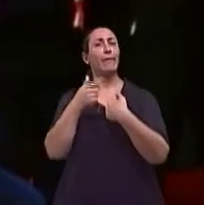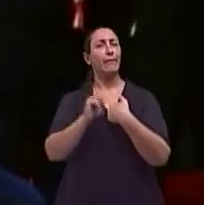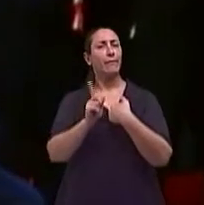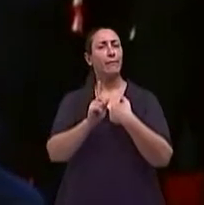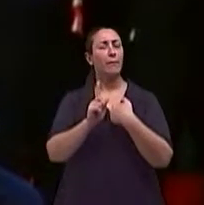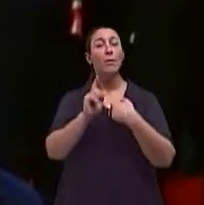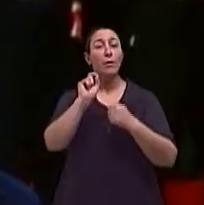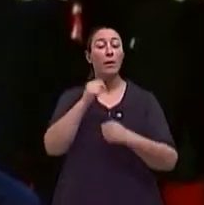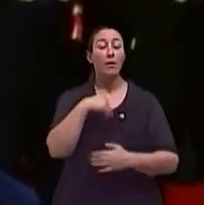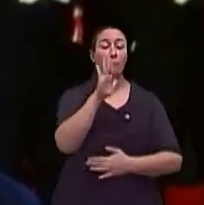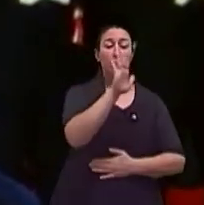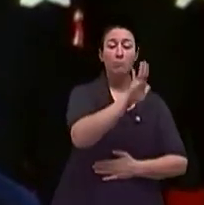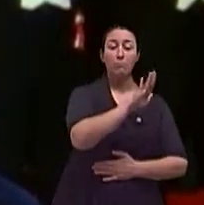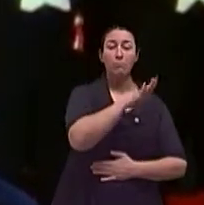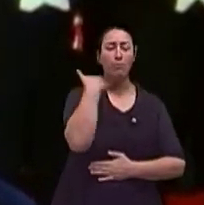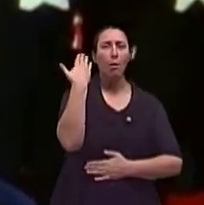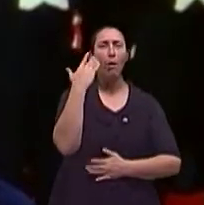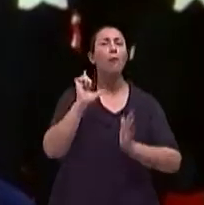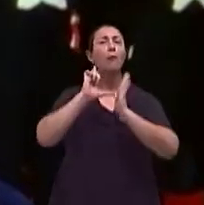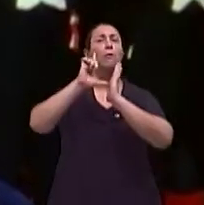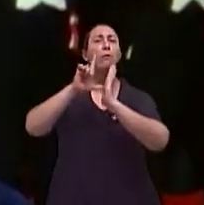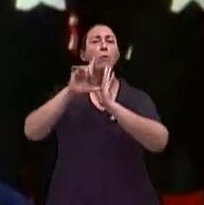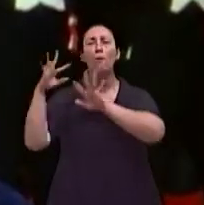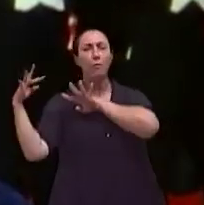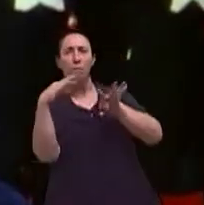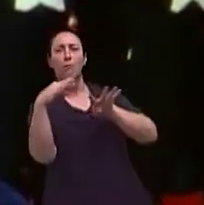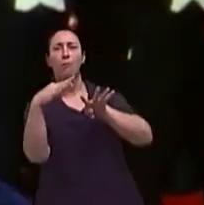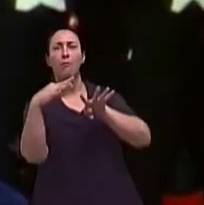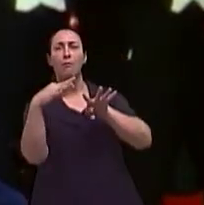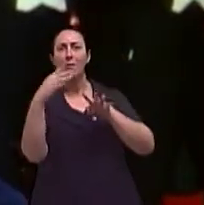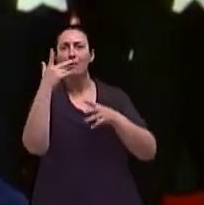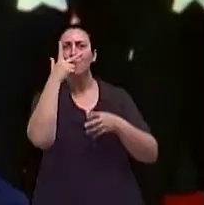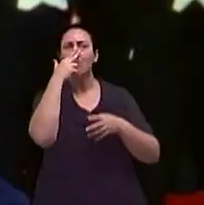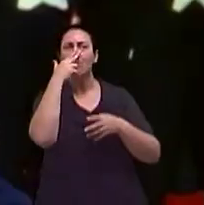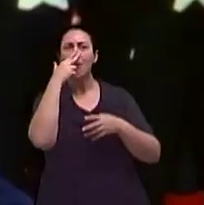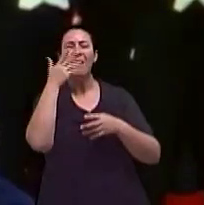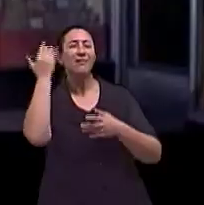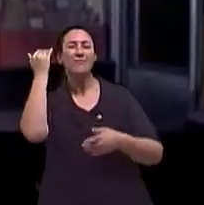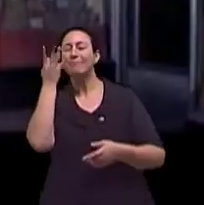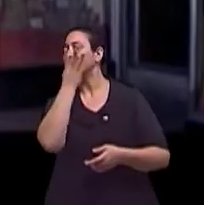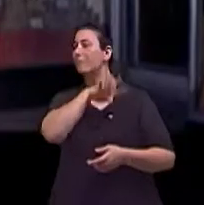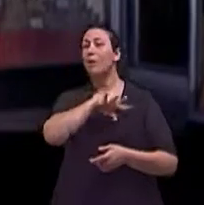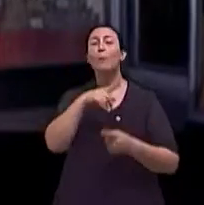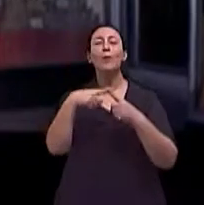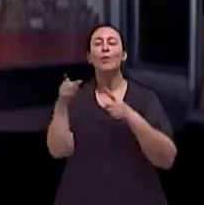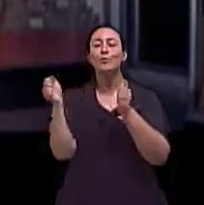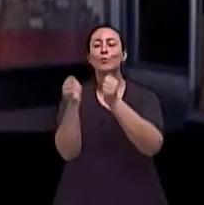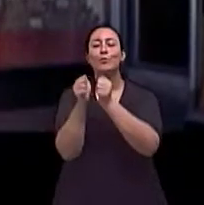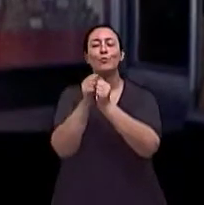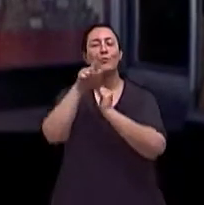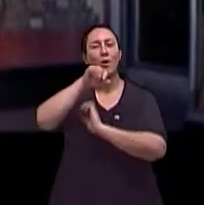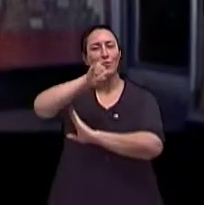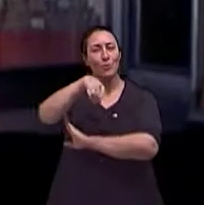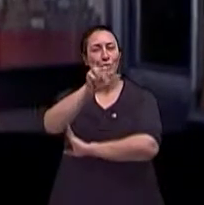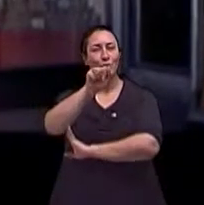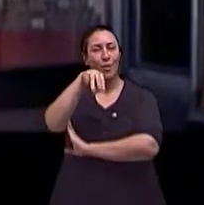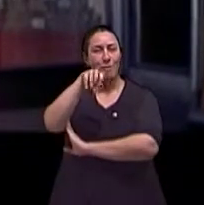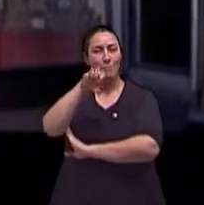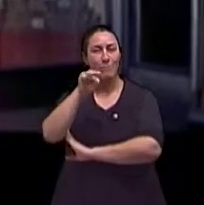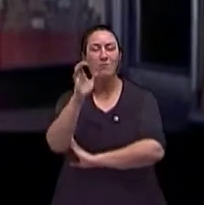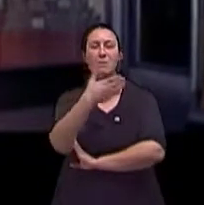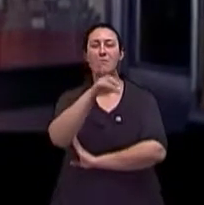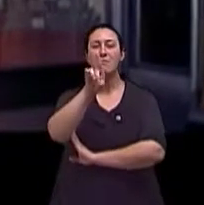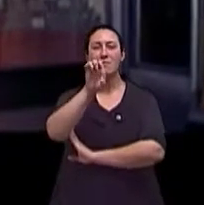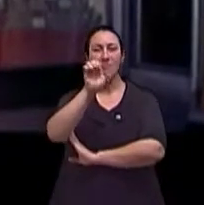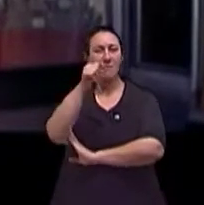tornou, com a morte dela meio trágica, o que estabelece meio que um paralelo com o James Dean. É um fenômeno muito maior. A Merlin